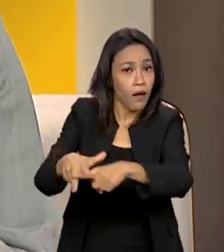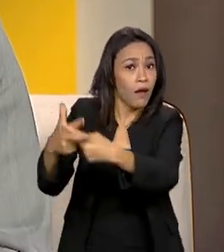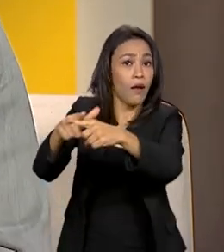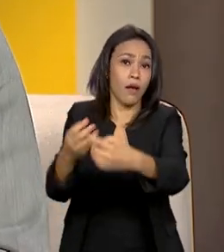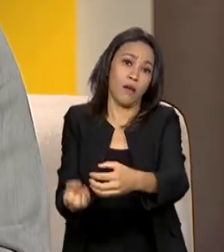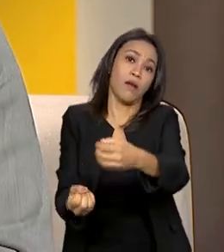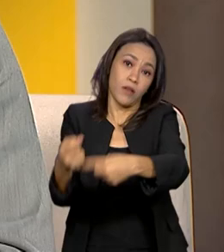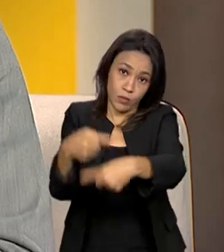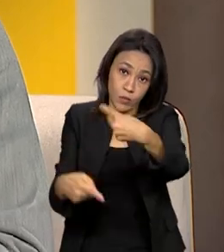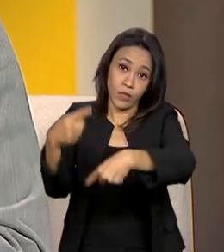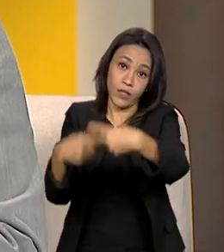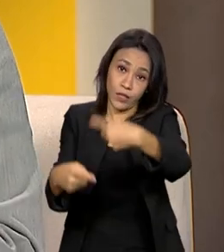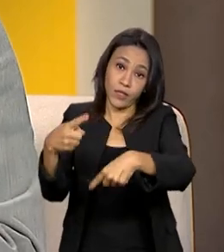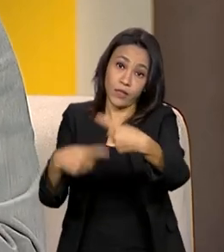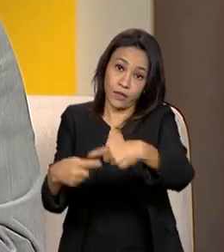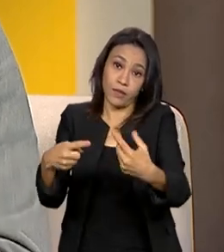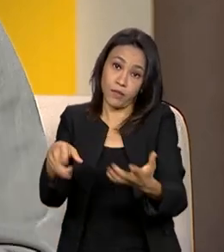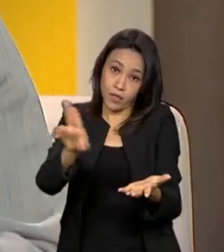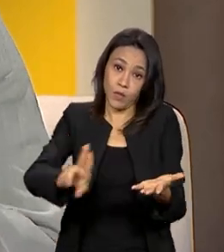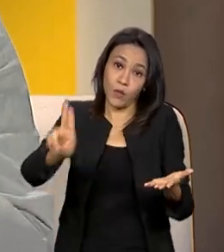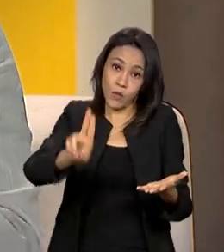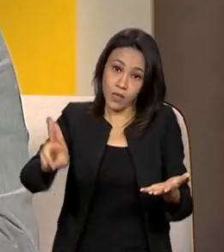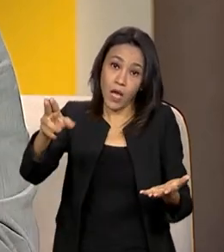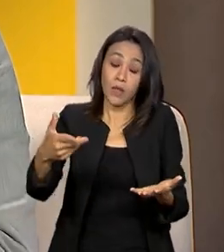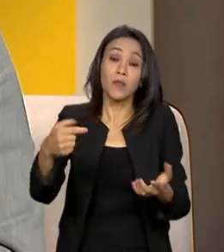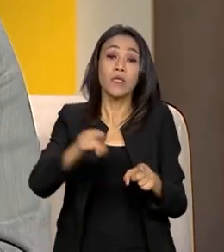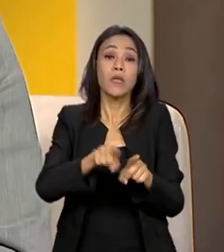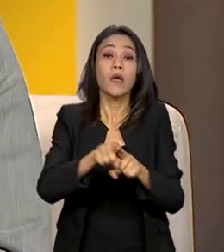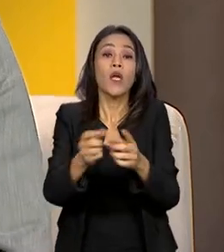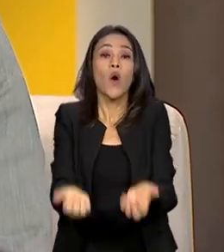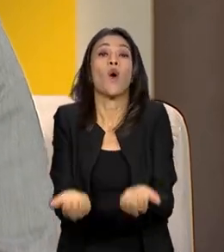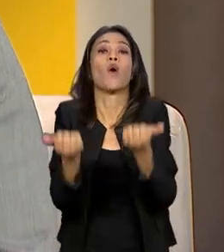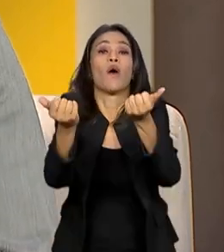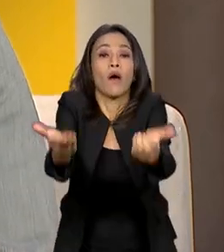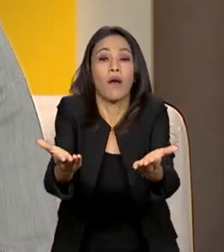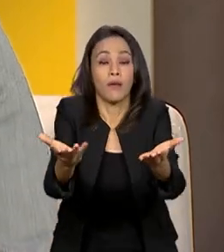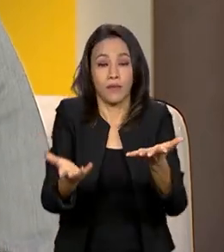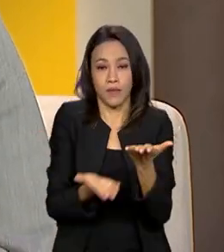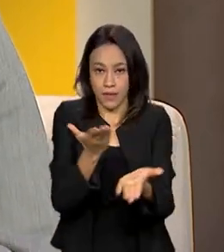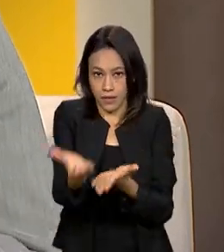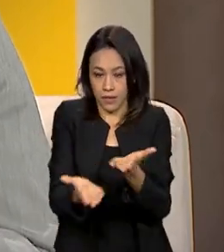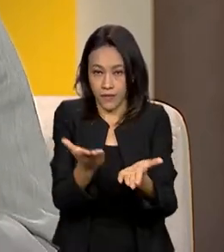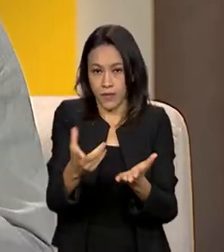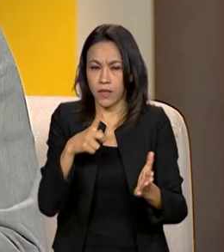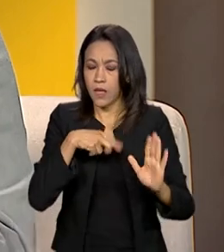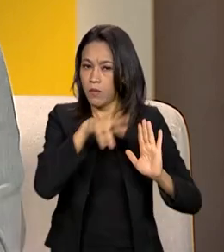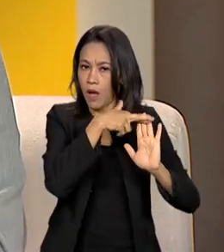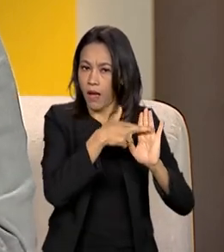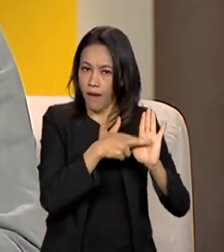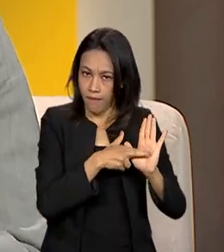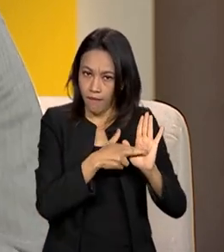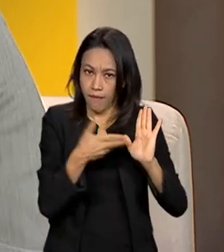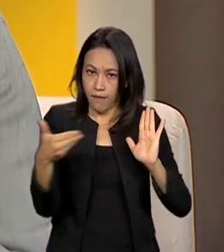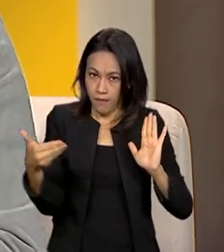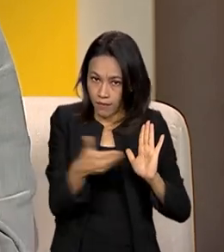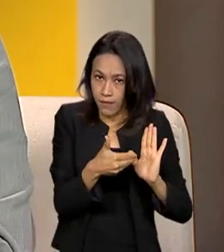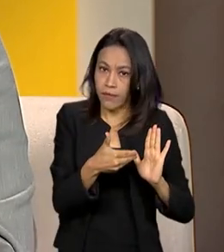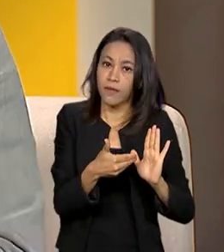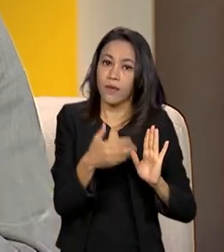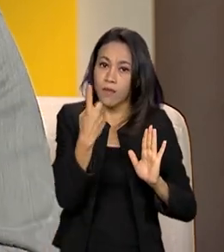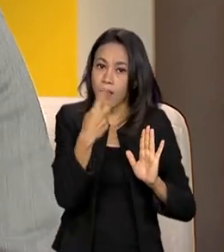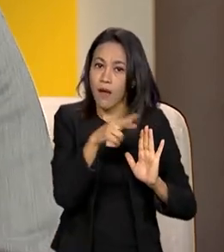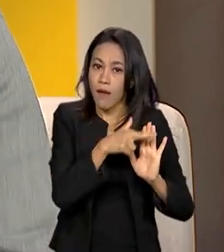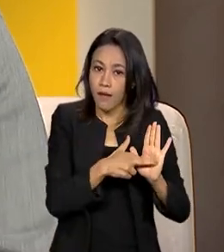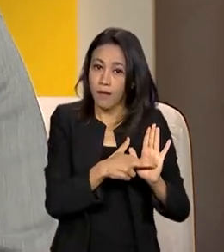possível também utilizar esses dados para ofertar serviços mais simples. Então, tem um princípio chamado once-only, que seja apenas uma